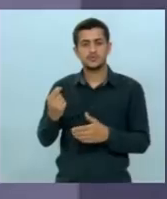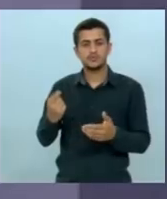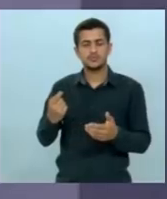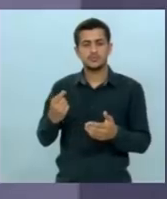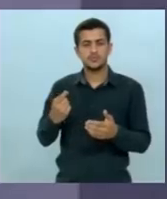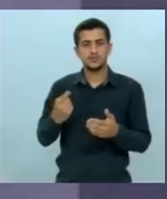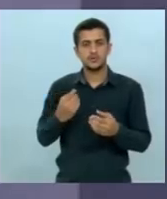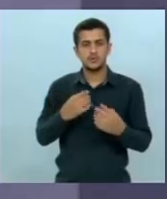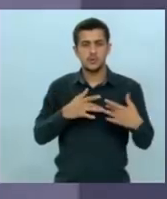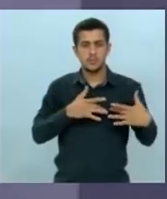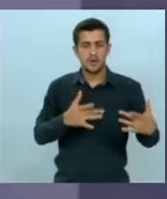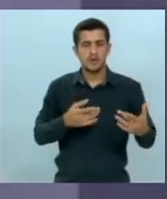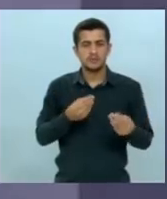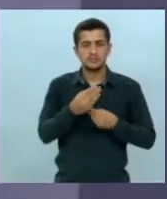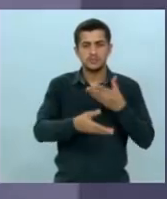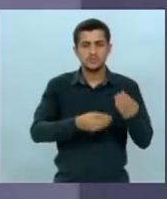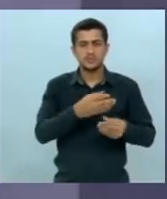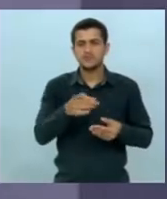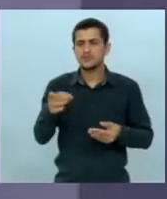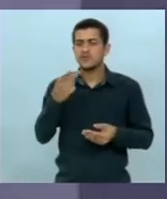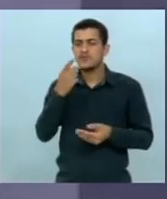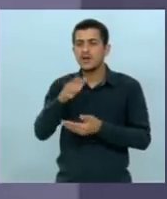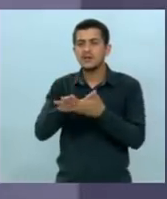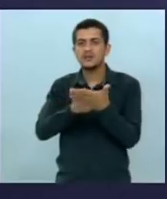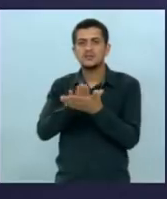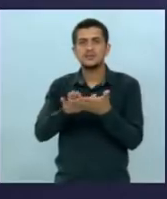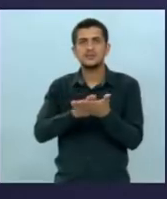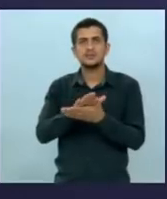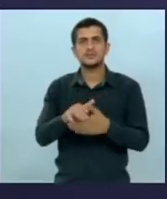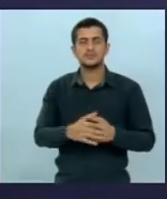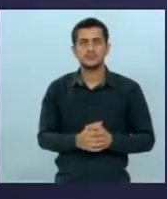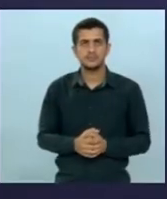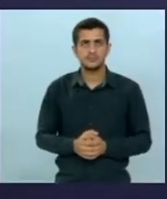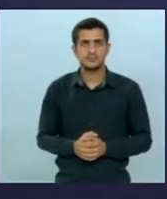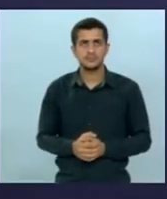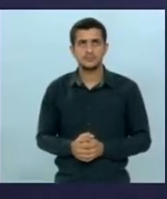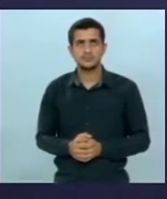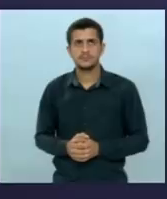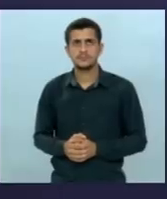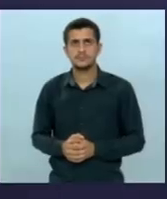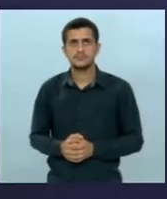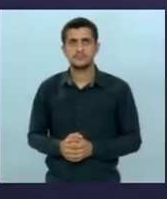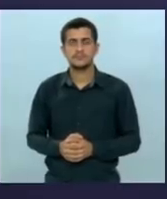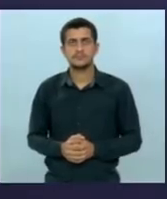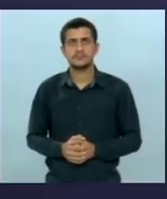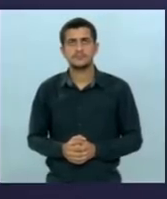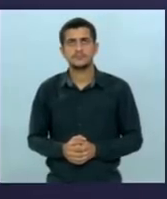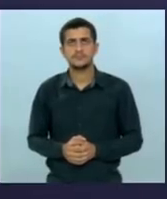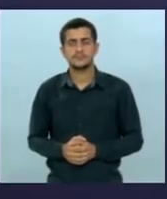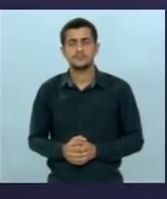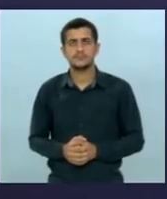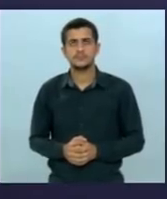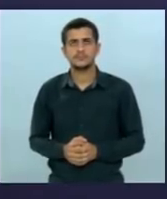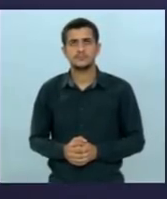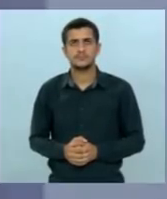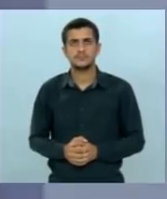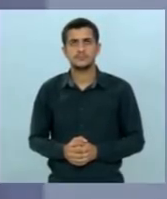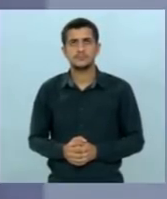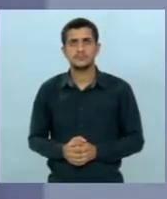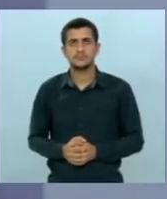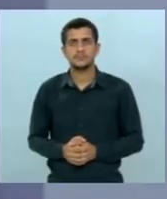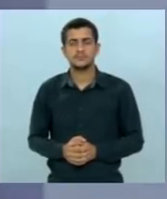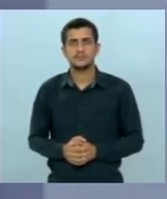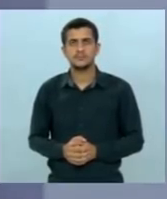aumentou por que você não fala sobre isso candidato Reinaldo Zambuja tem agora um minuto final para a tréplica